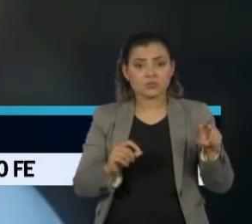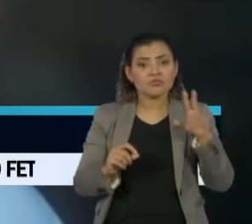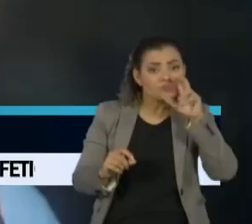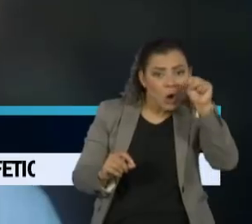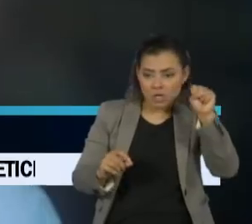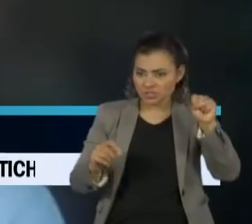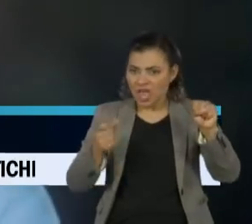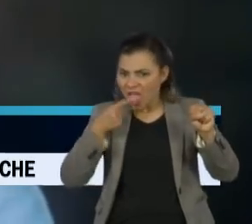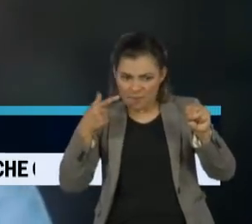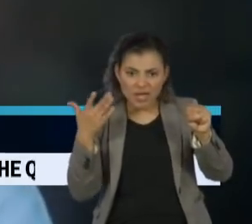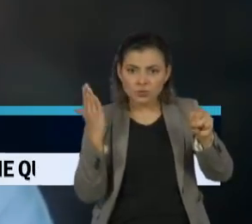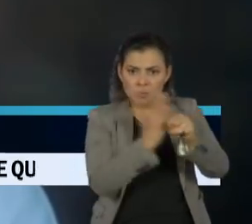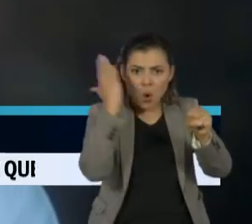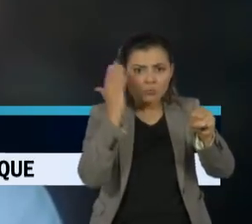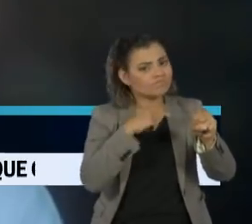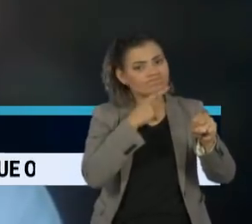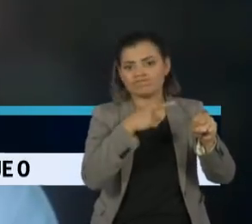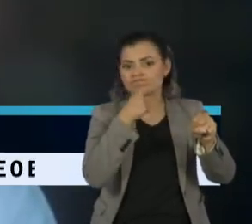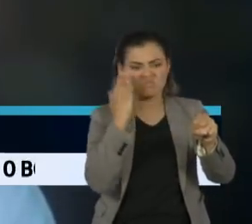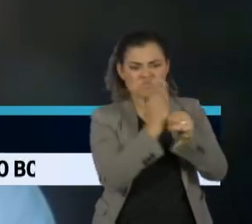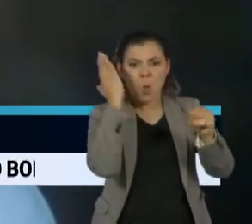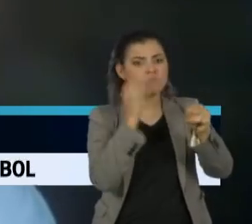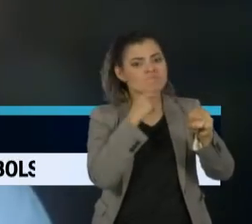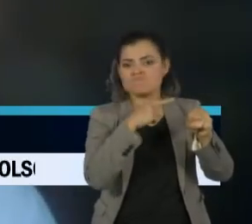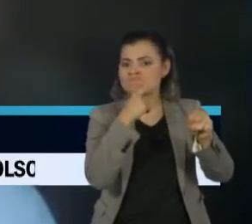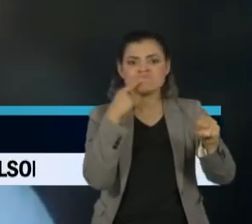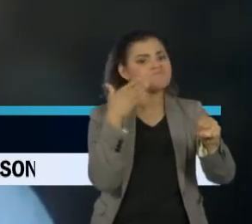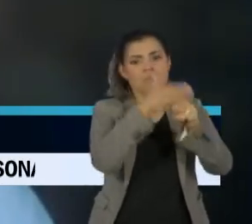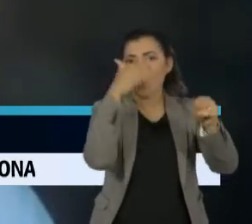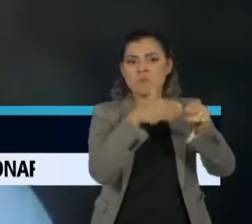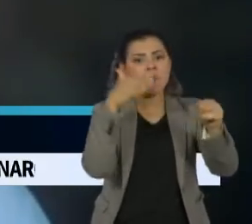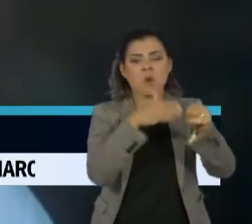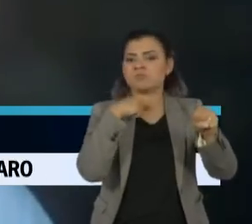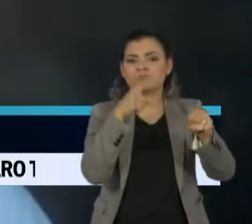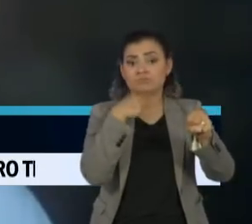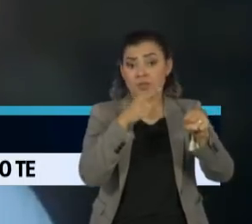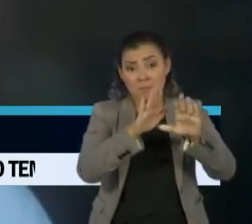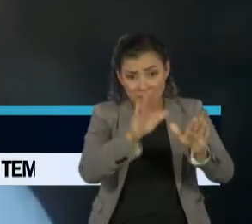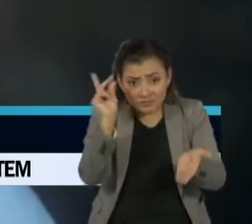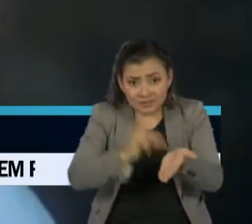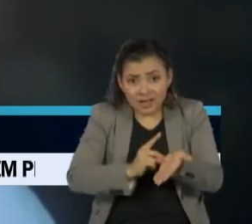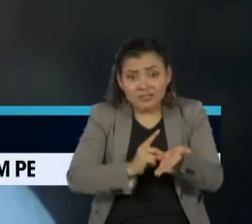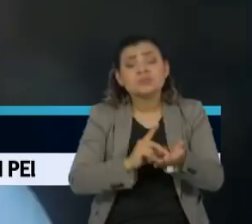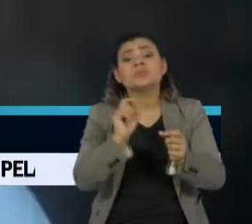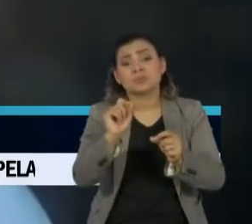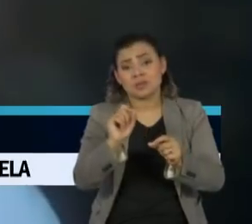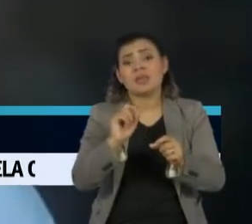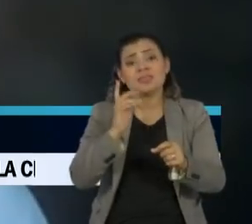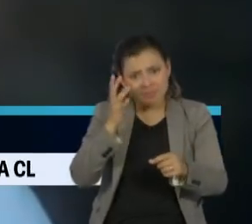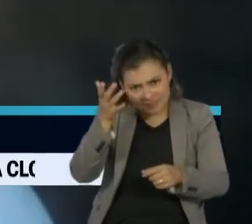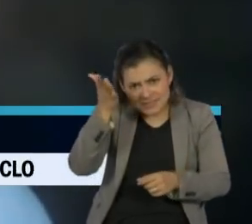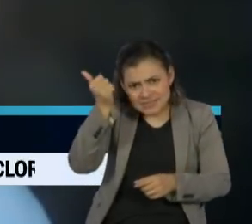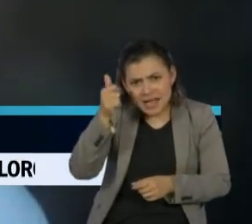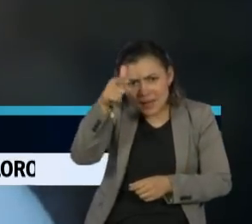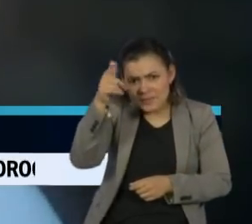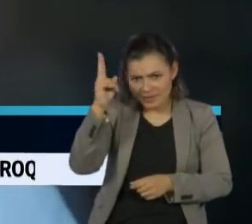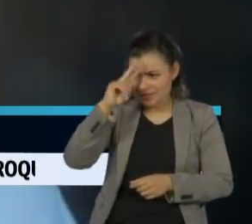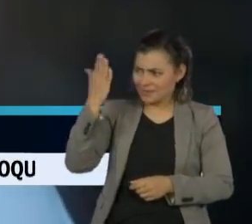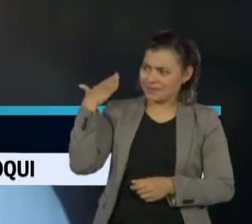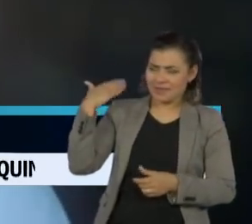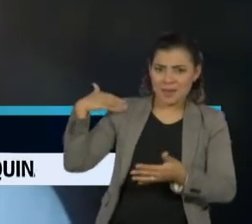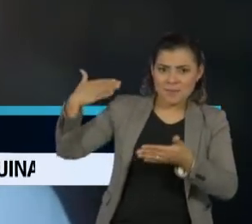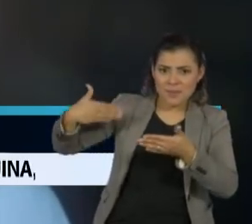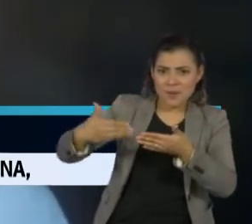tá? Então, a gente queria muito que virasse 7 a 1, apesar de não gostar desse número, né? Nós temos memórias não muito boas com esse número,